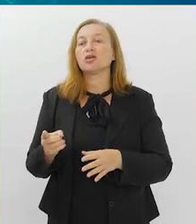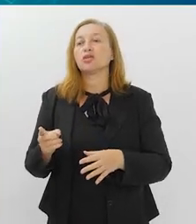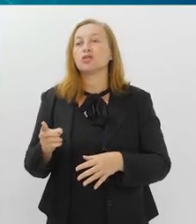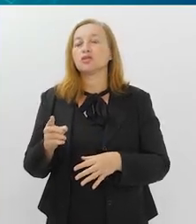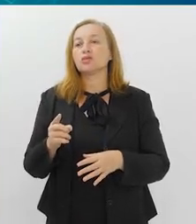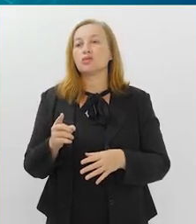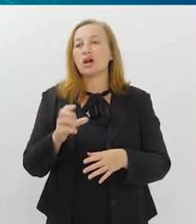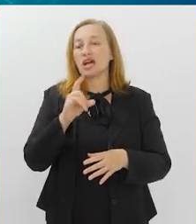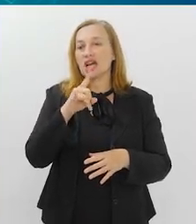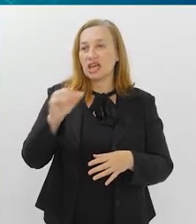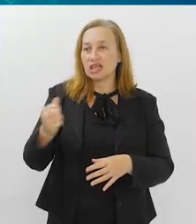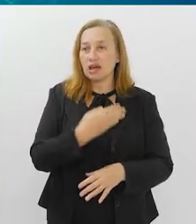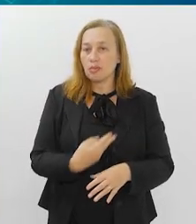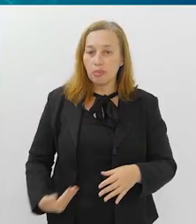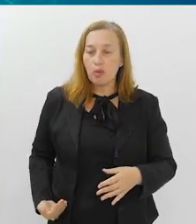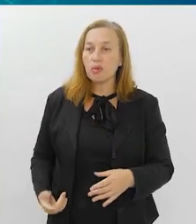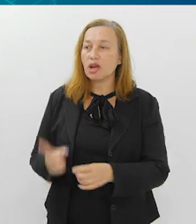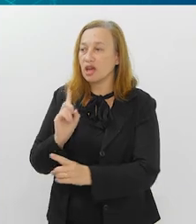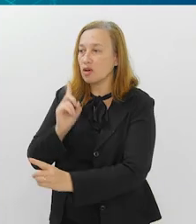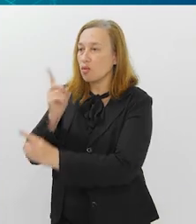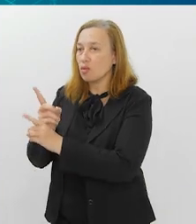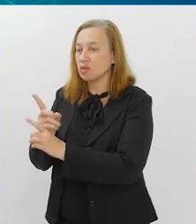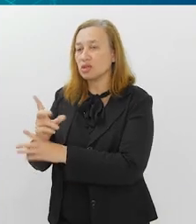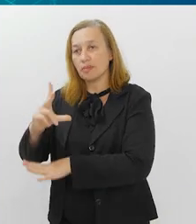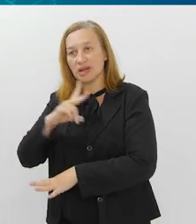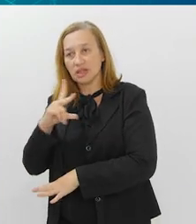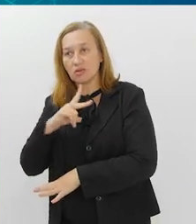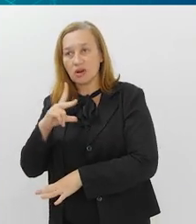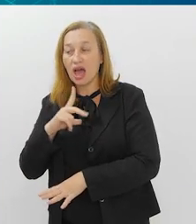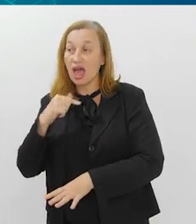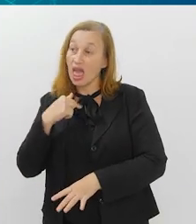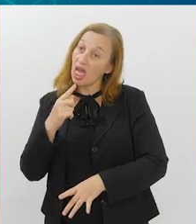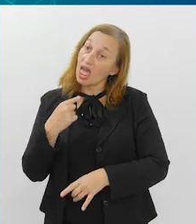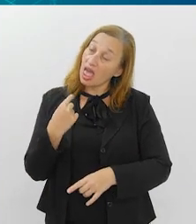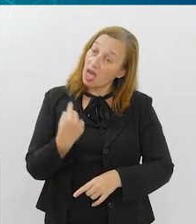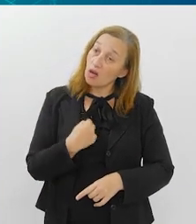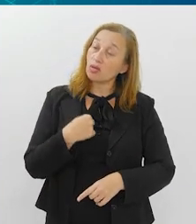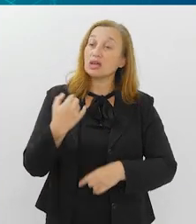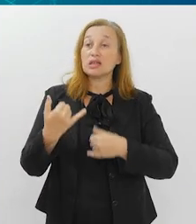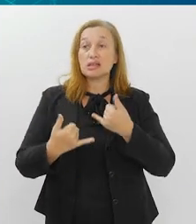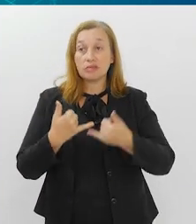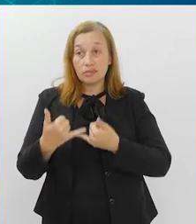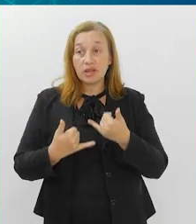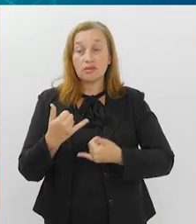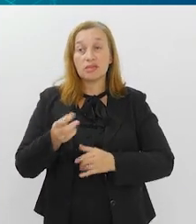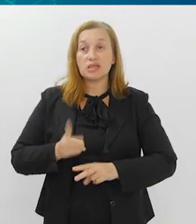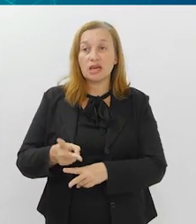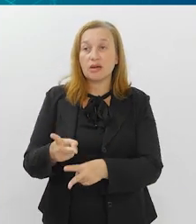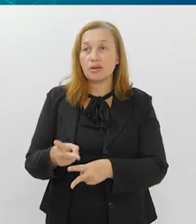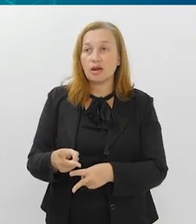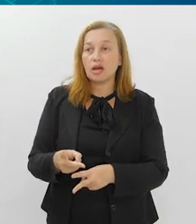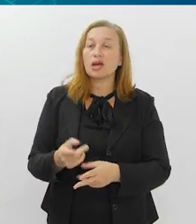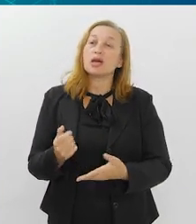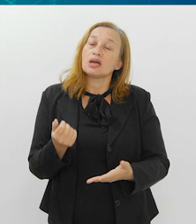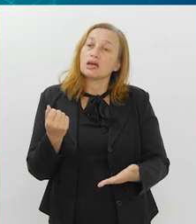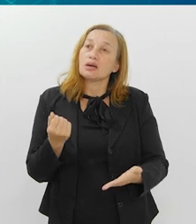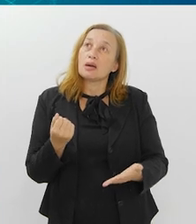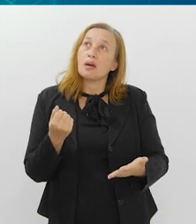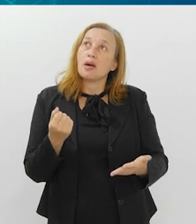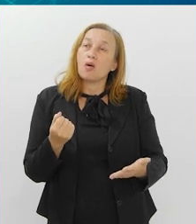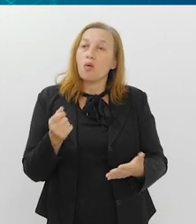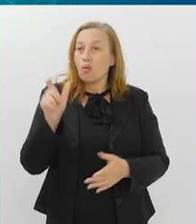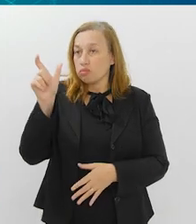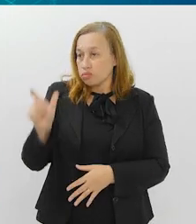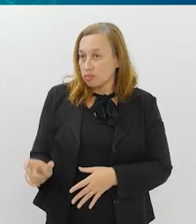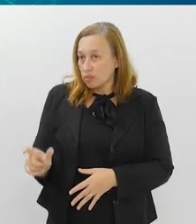vacinas com preços que não são tão muito caros, né? E aí, eu sempre brinco isso, né? O paciente, ele paga uma unha de